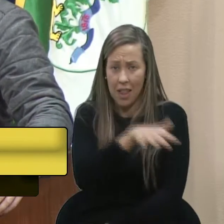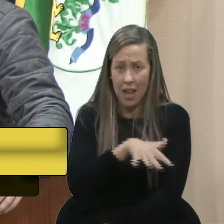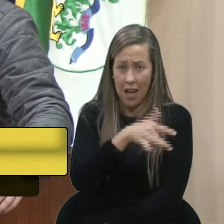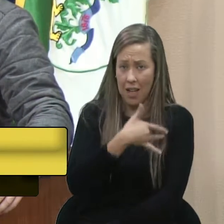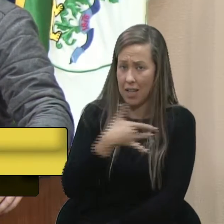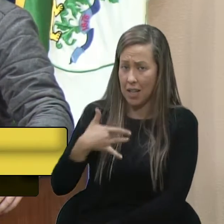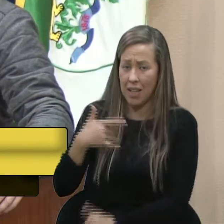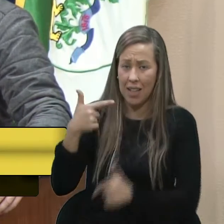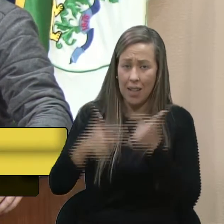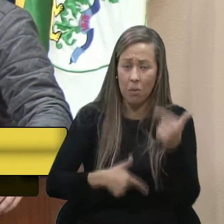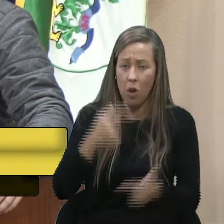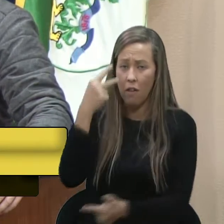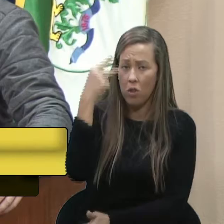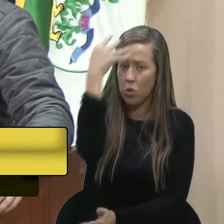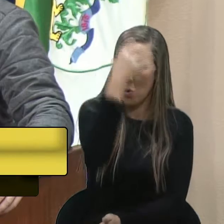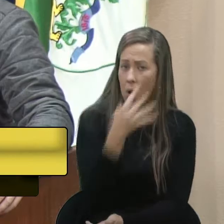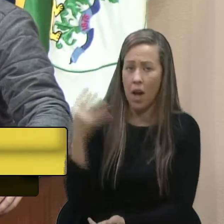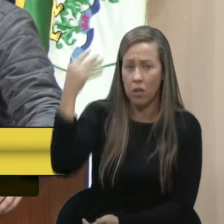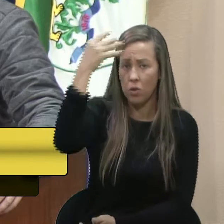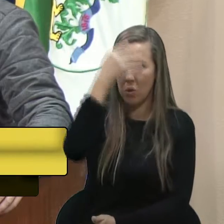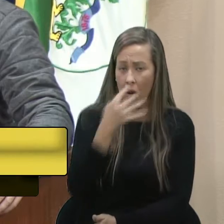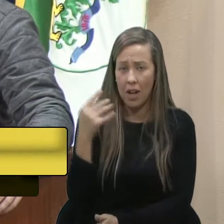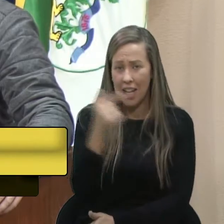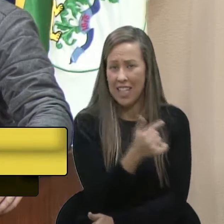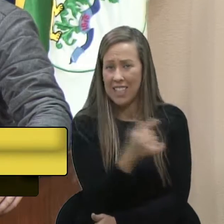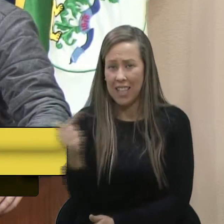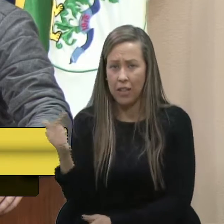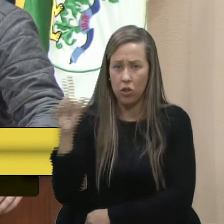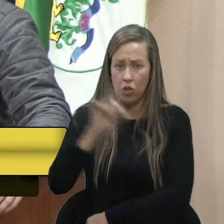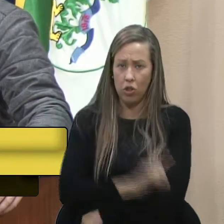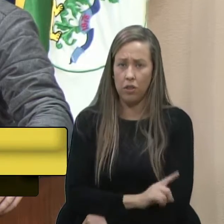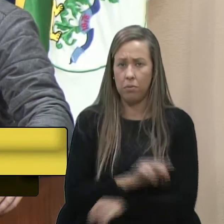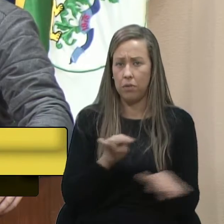24 horas por dia, 7 dias por semana.